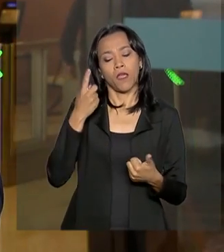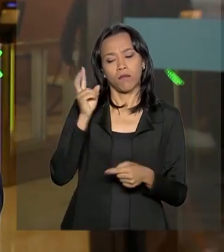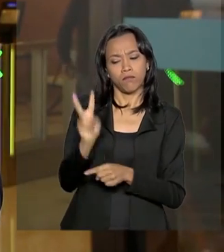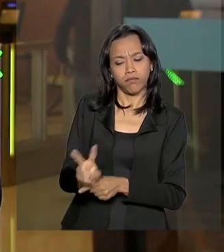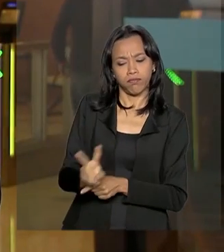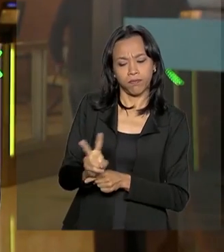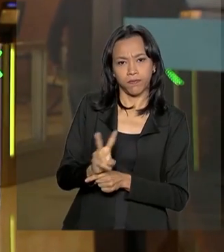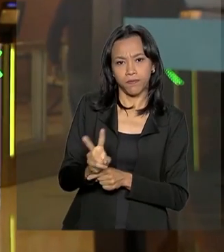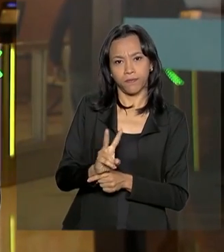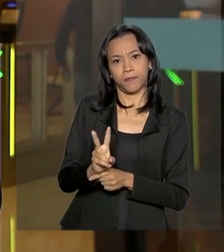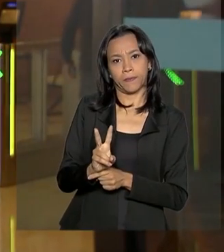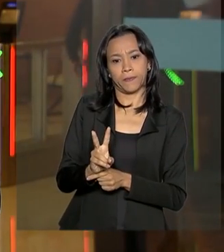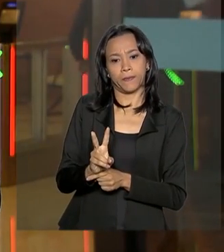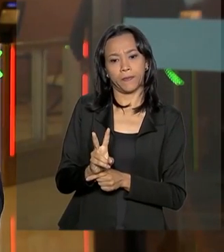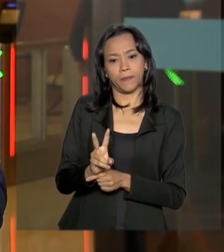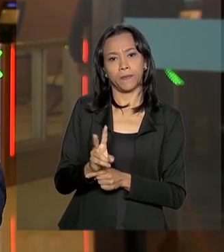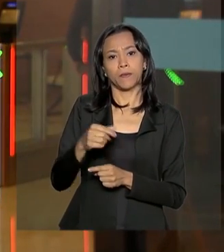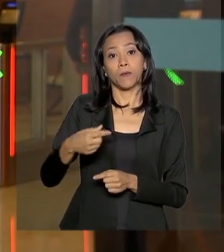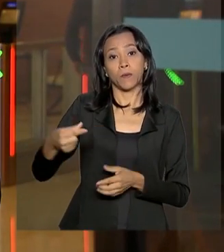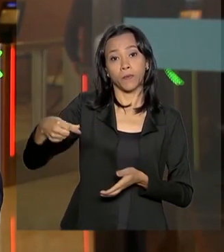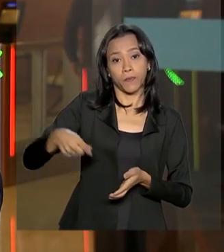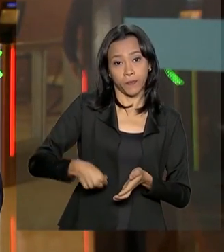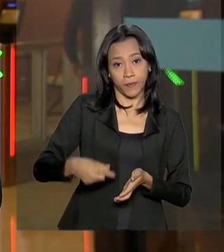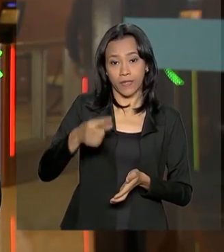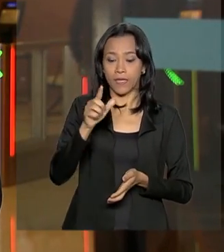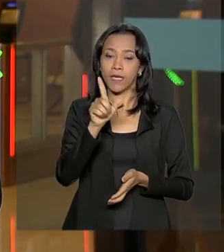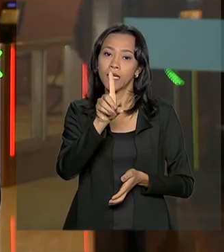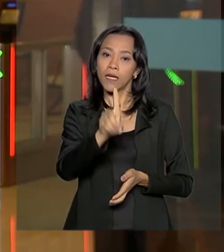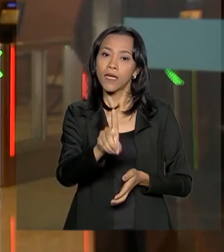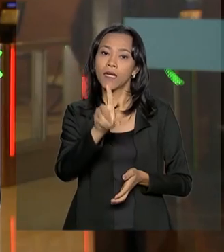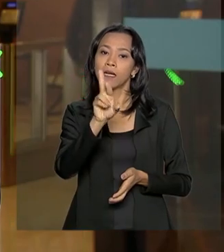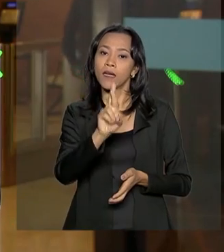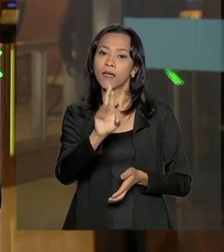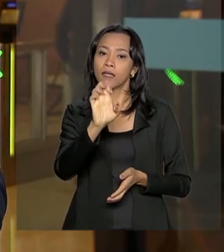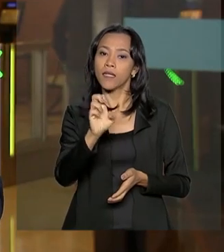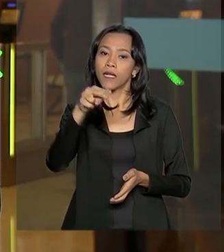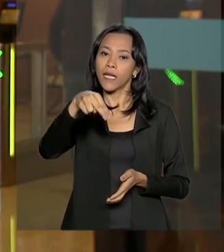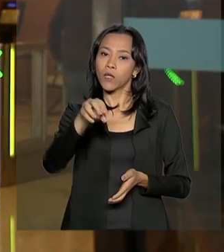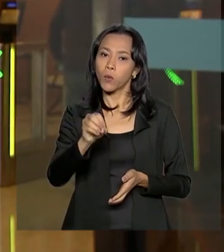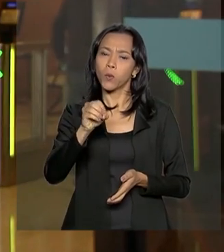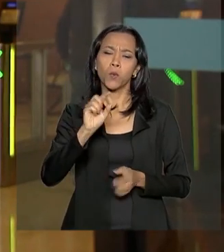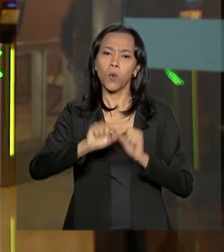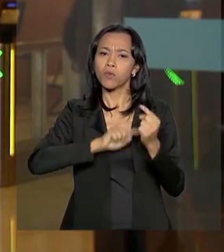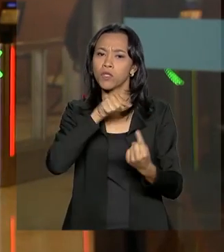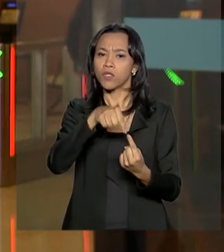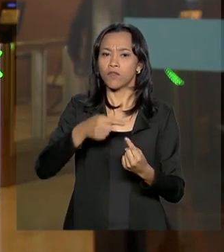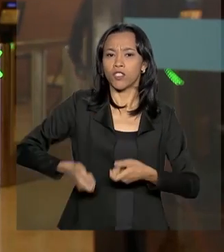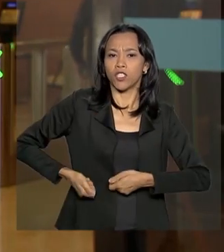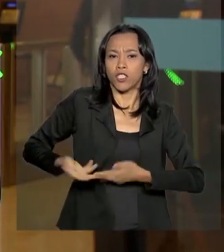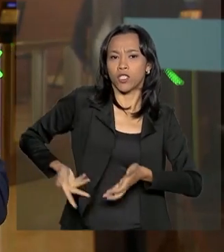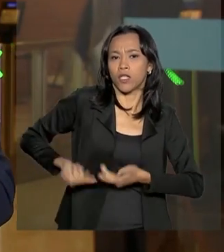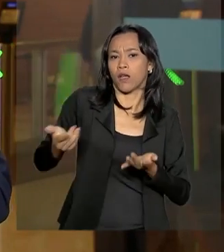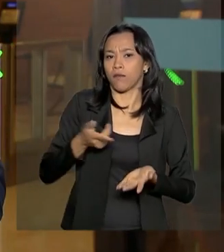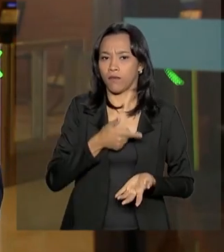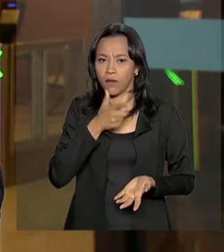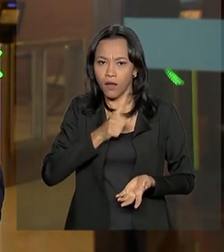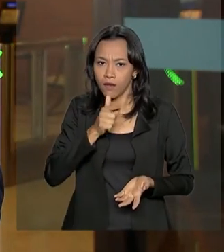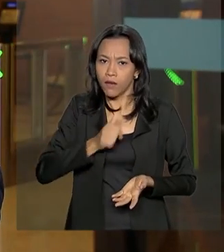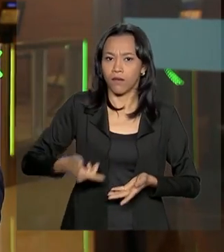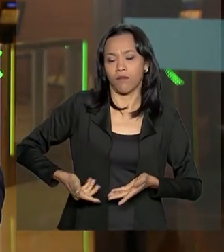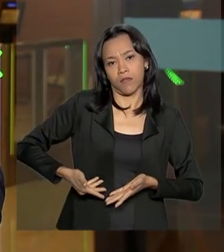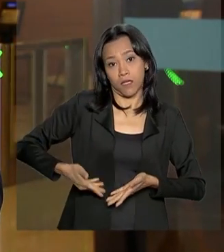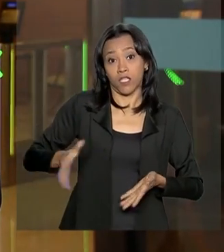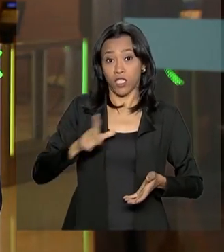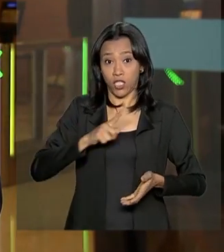também com um dreno para retirada de líquidos no abdômen e isso diminuiu muito a quantidade de